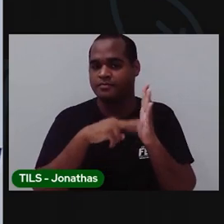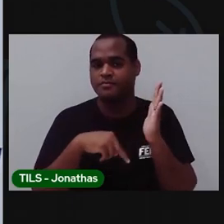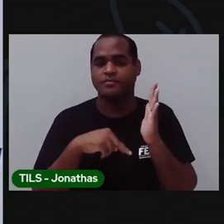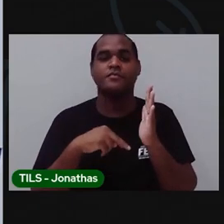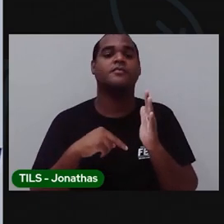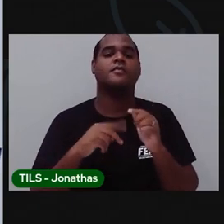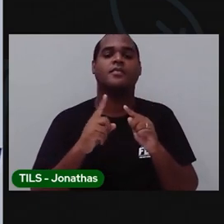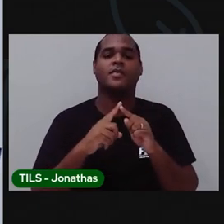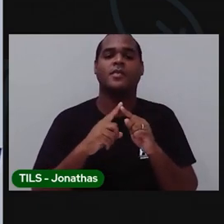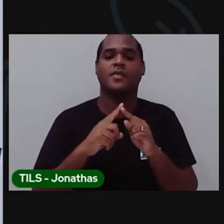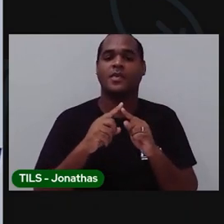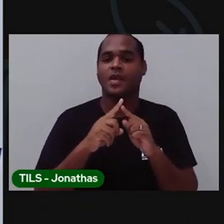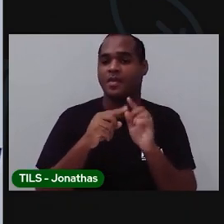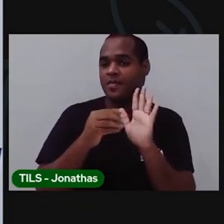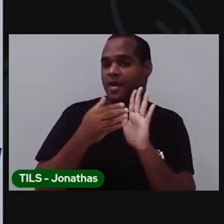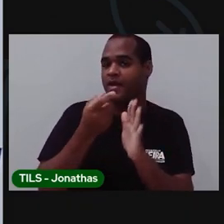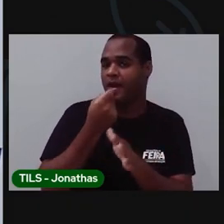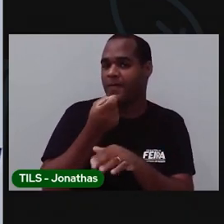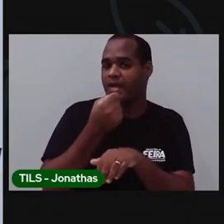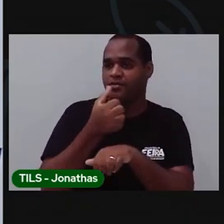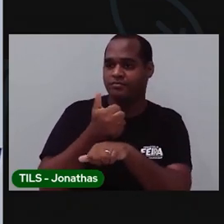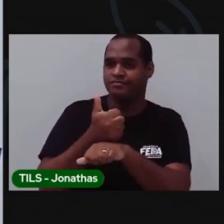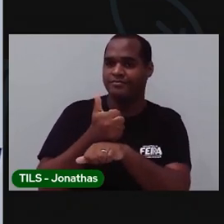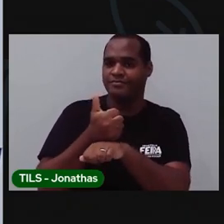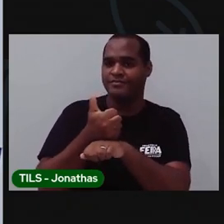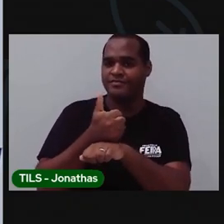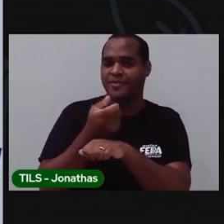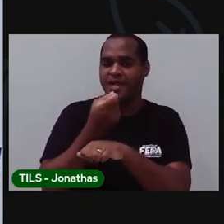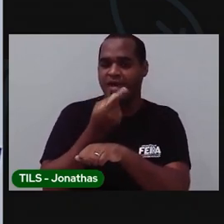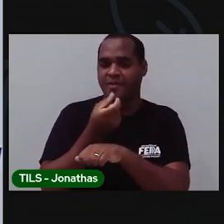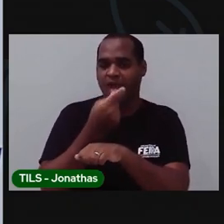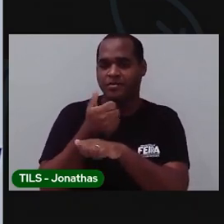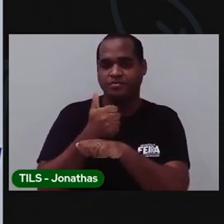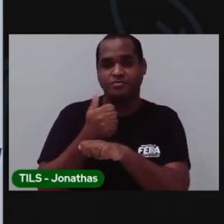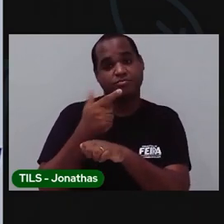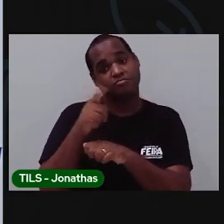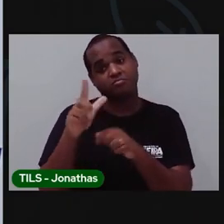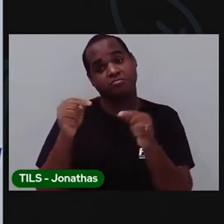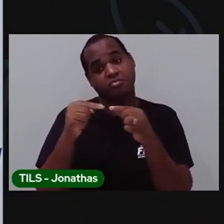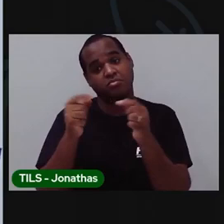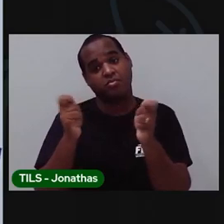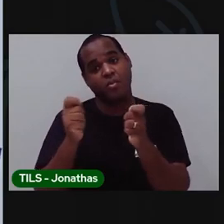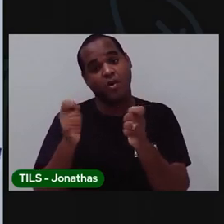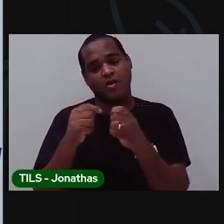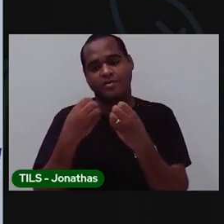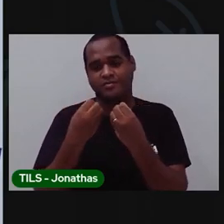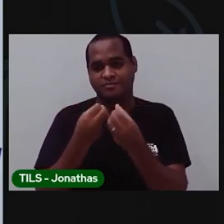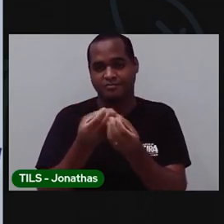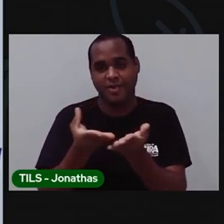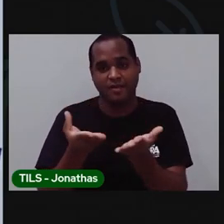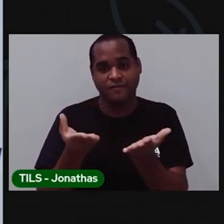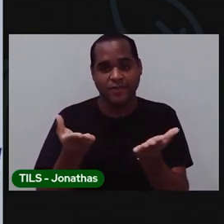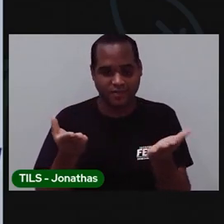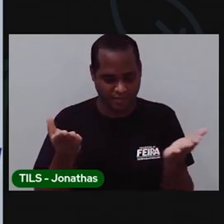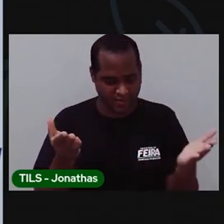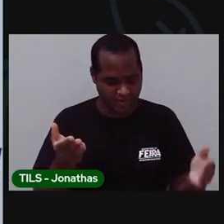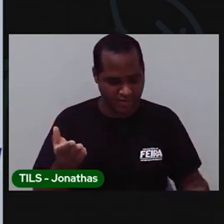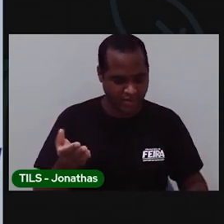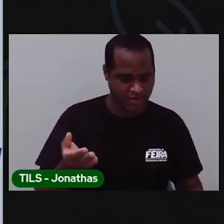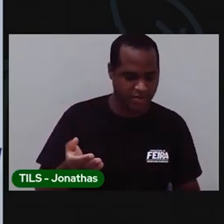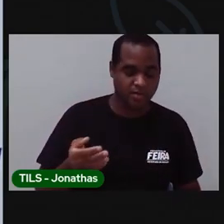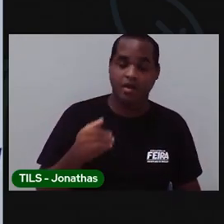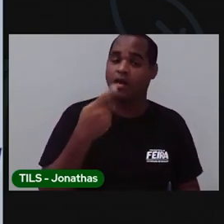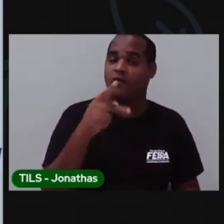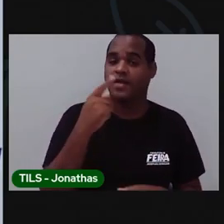um texto. A bula de remédio. Uma receita. Um panfleto. E você vai